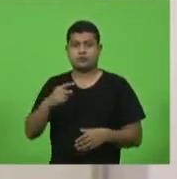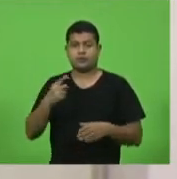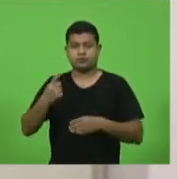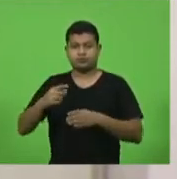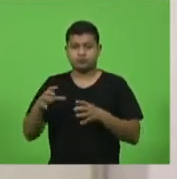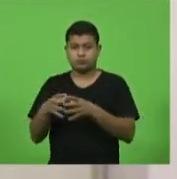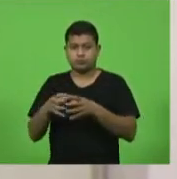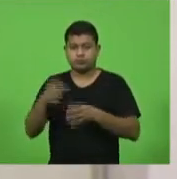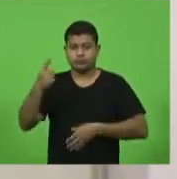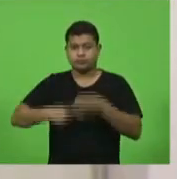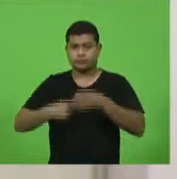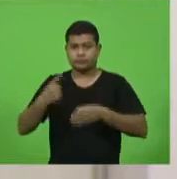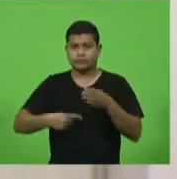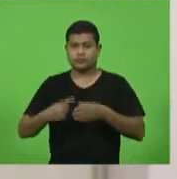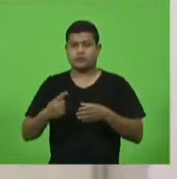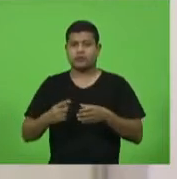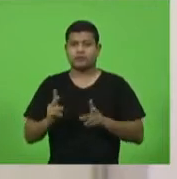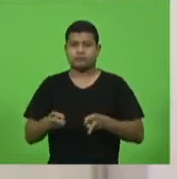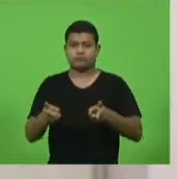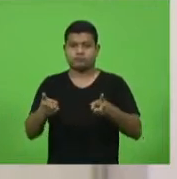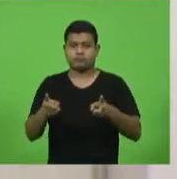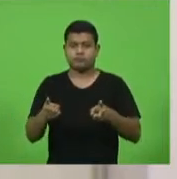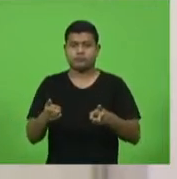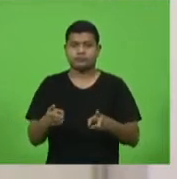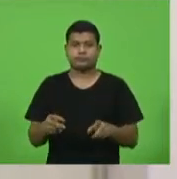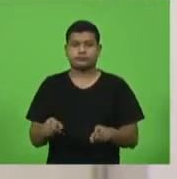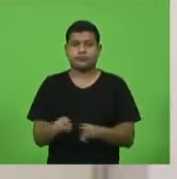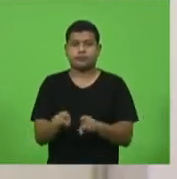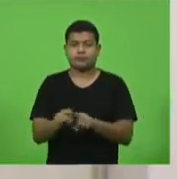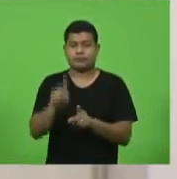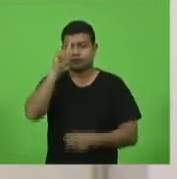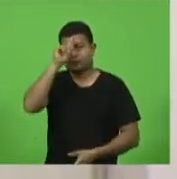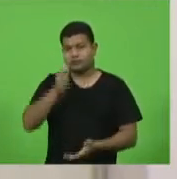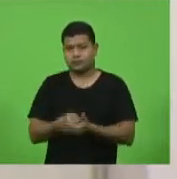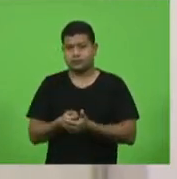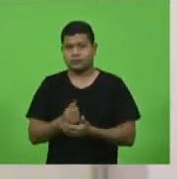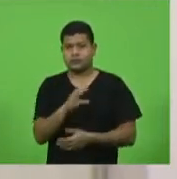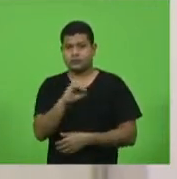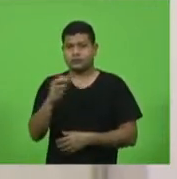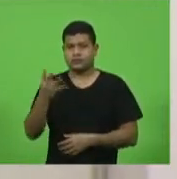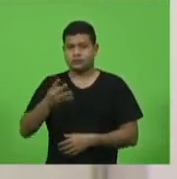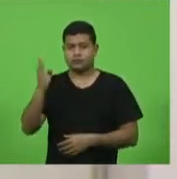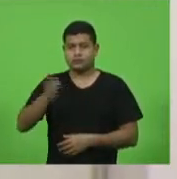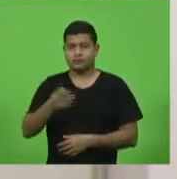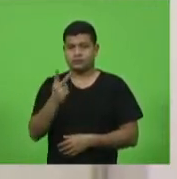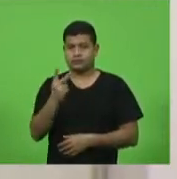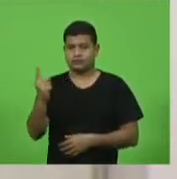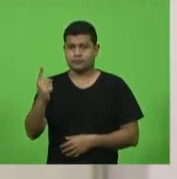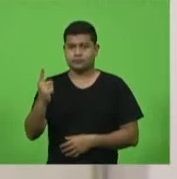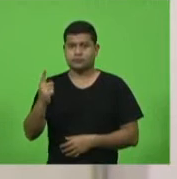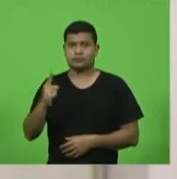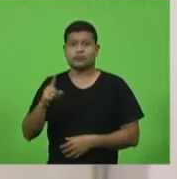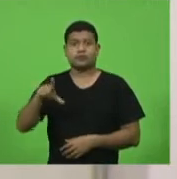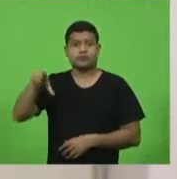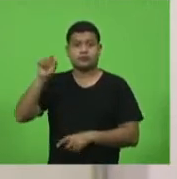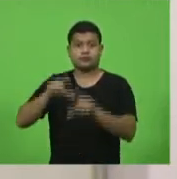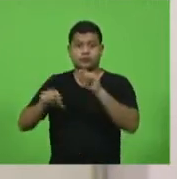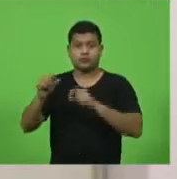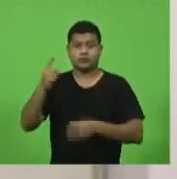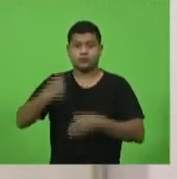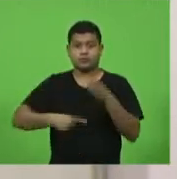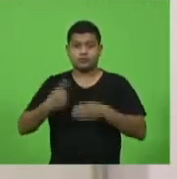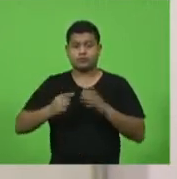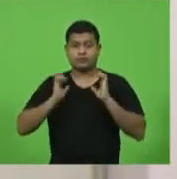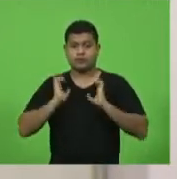permanentes, bem como do ato da presidência número 004, barra 2021, que designou os membros da comissão de